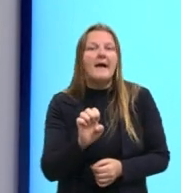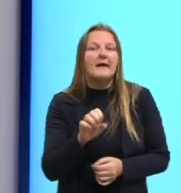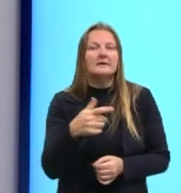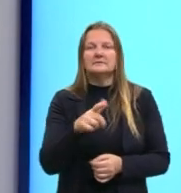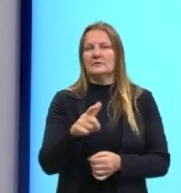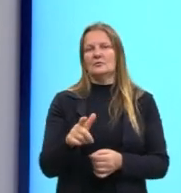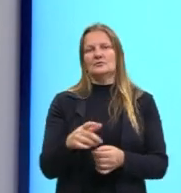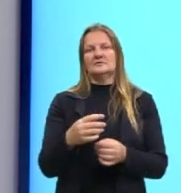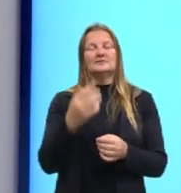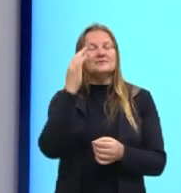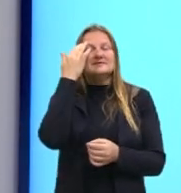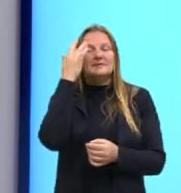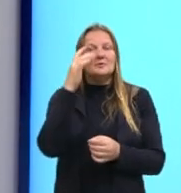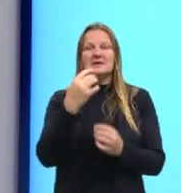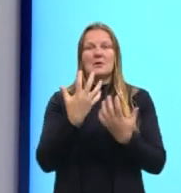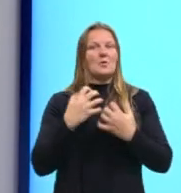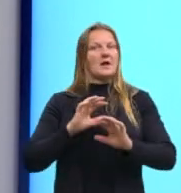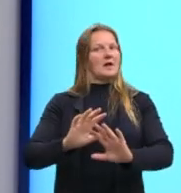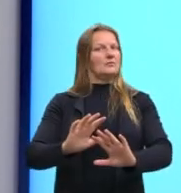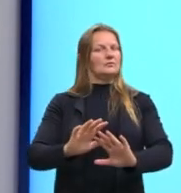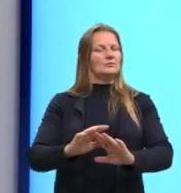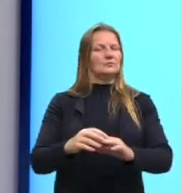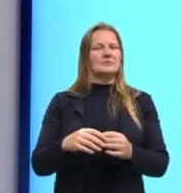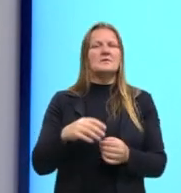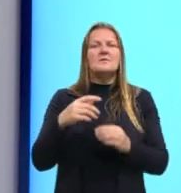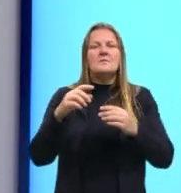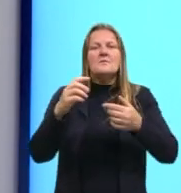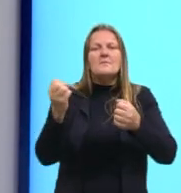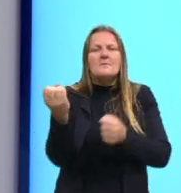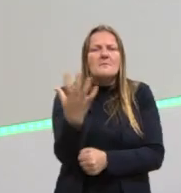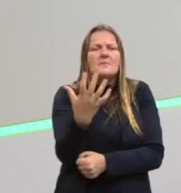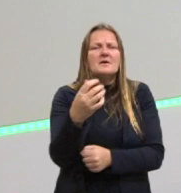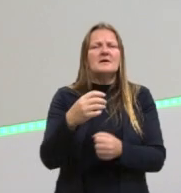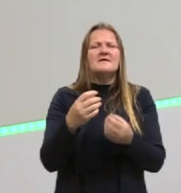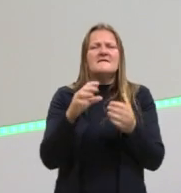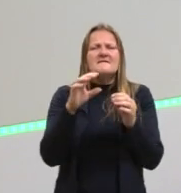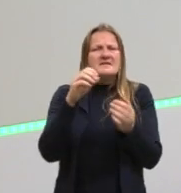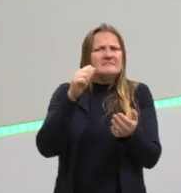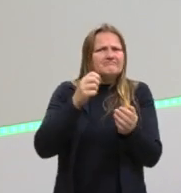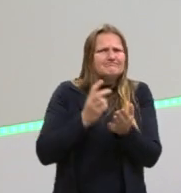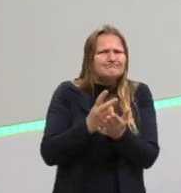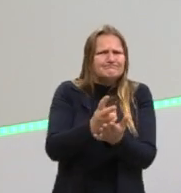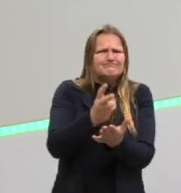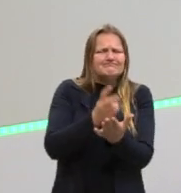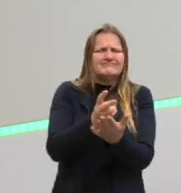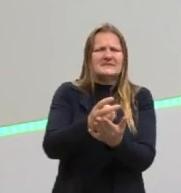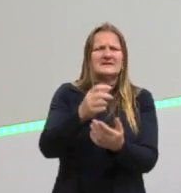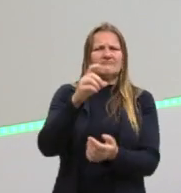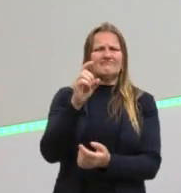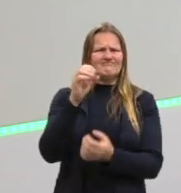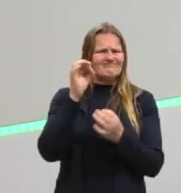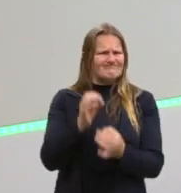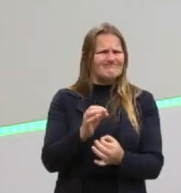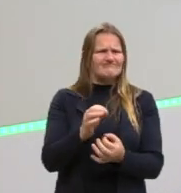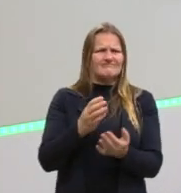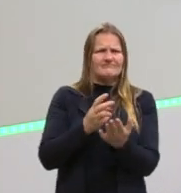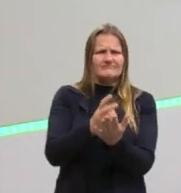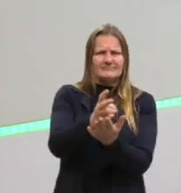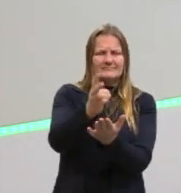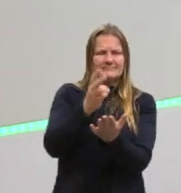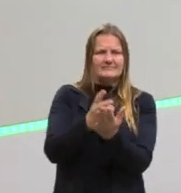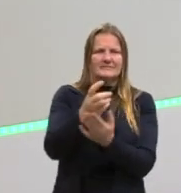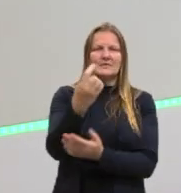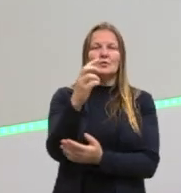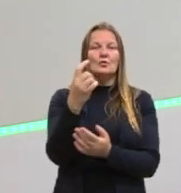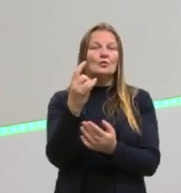A modernidade era algo fixo, era algo duro, era algo determinado. Lembra? Nós comentamos muito isso na última